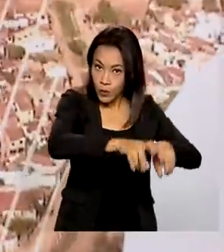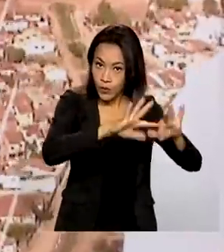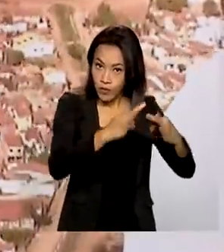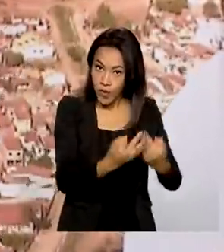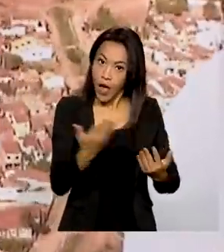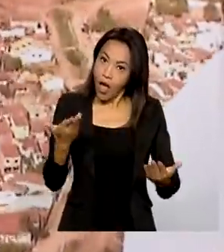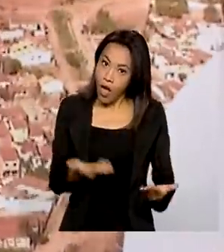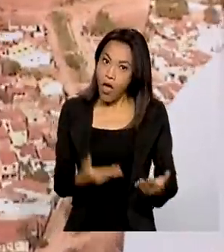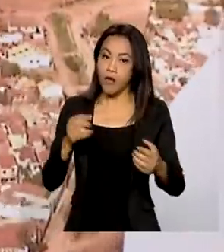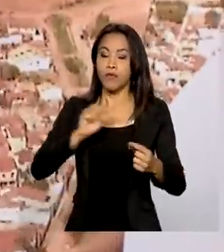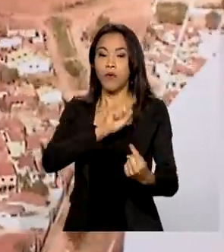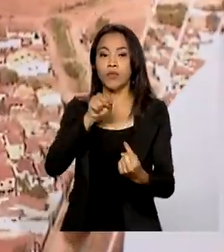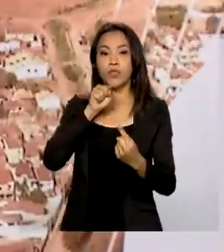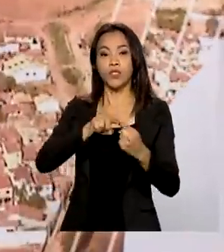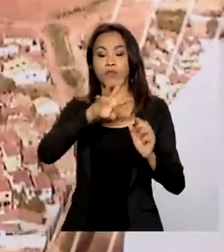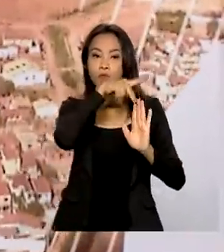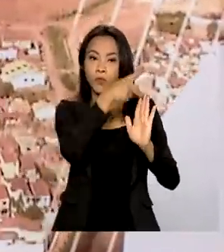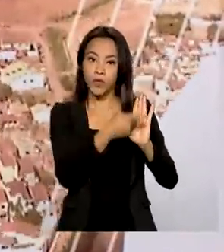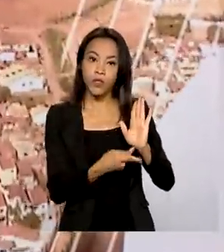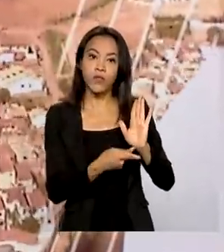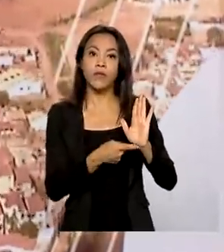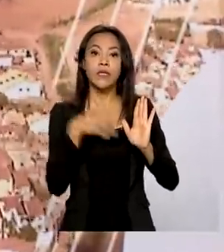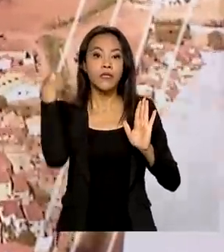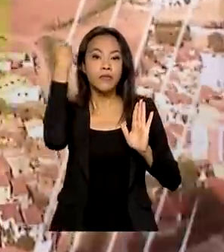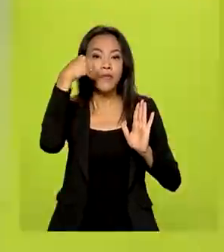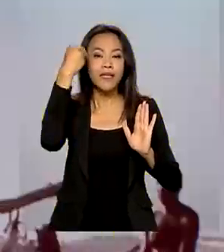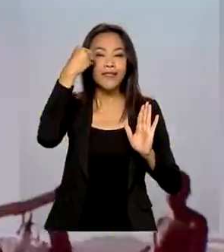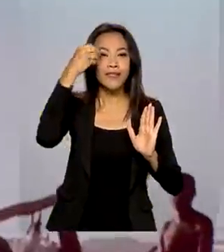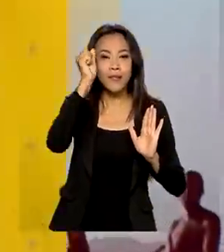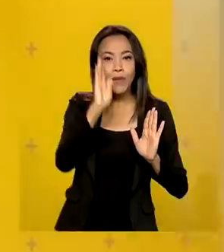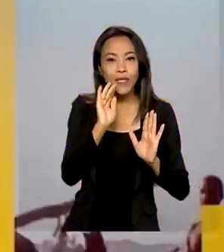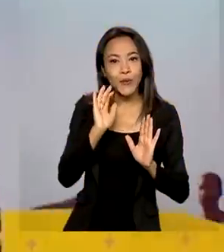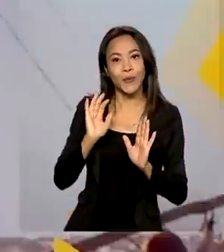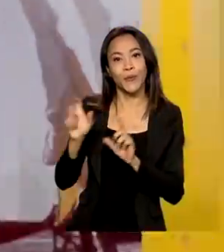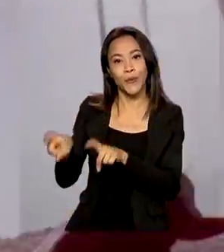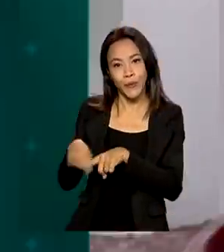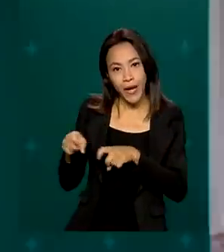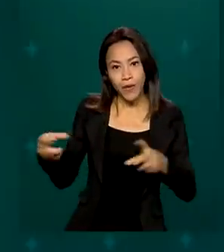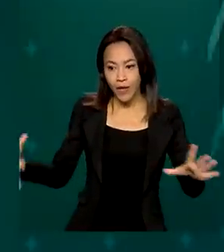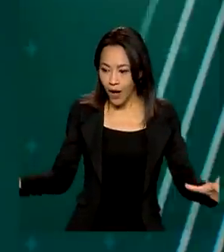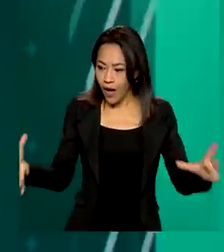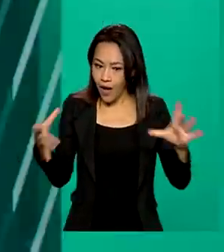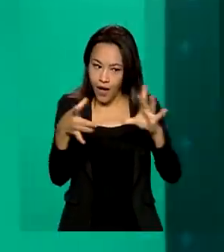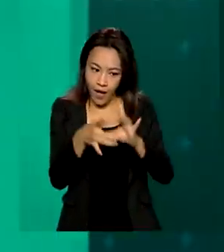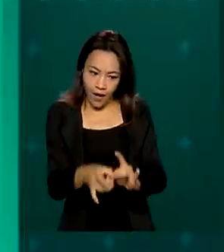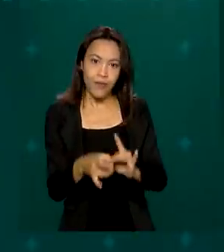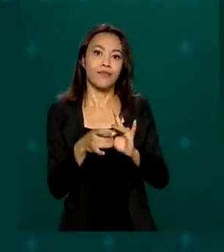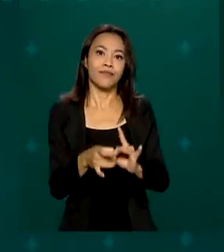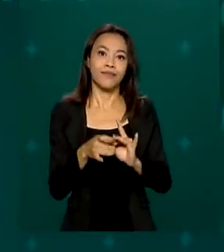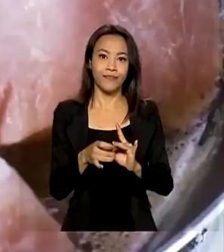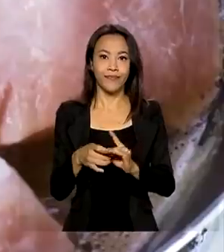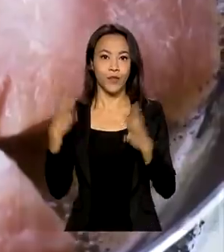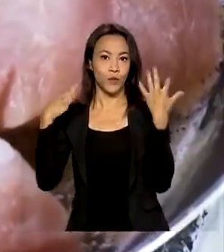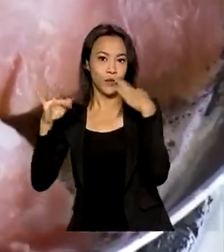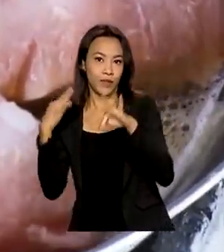objetivo do projeto Experiências do Brasil Rural, que associa o turismo nacional com a geração de renda no campo.